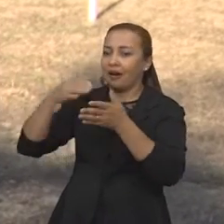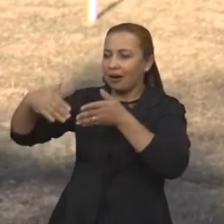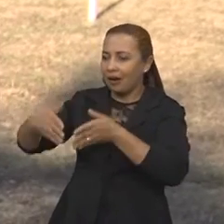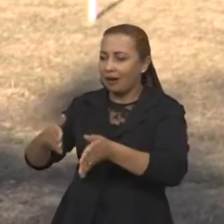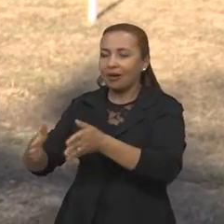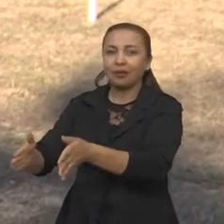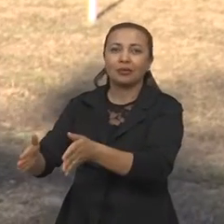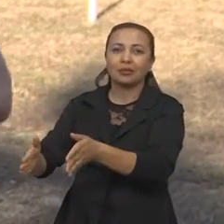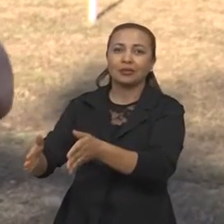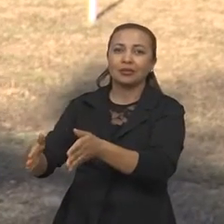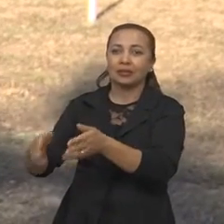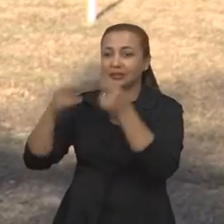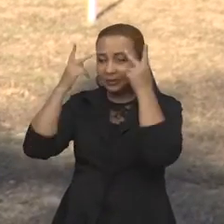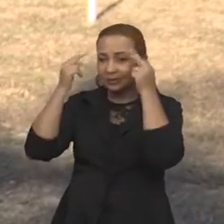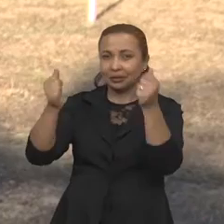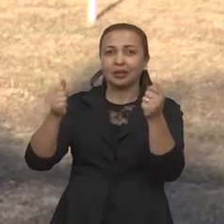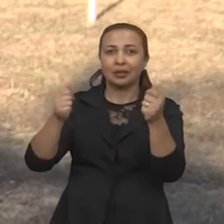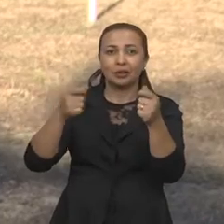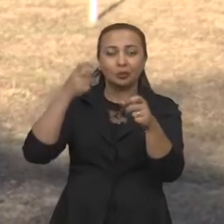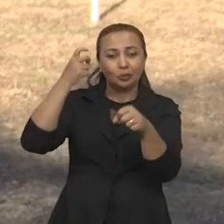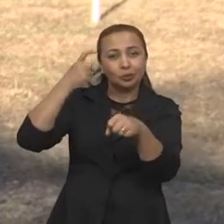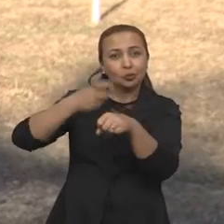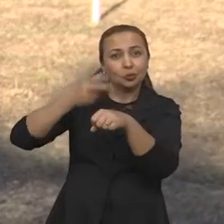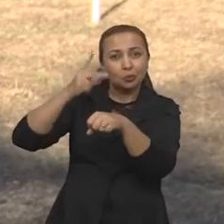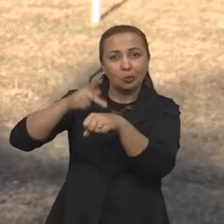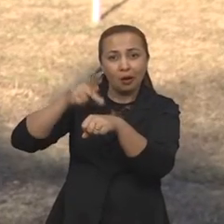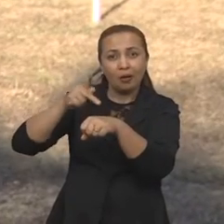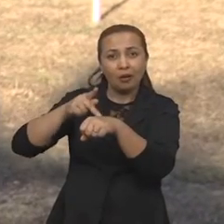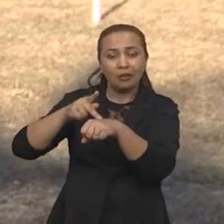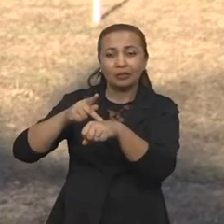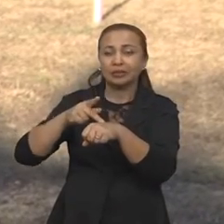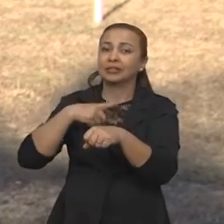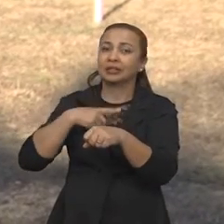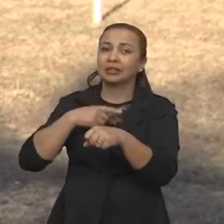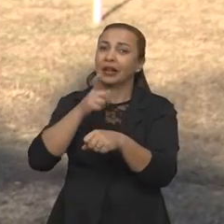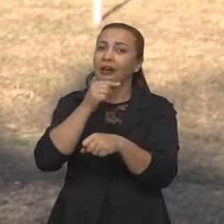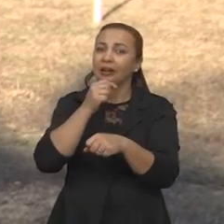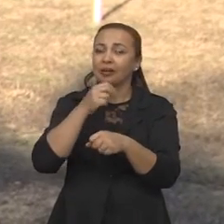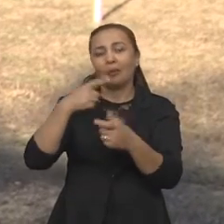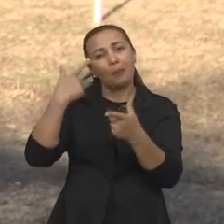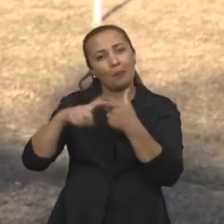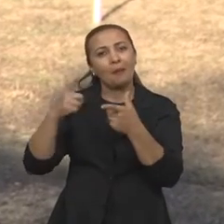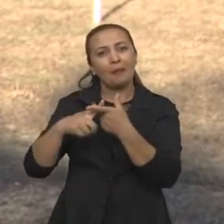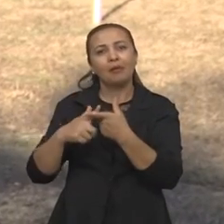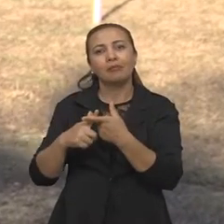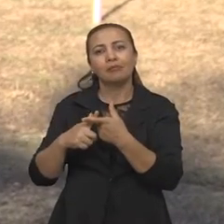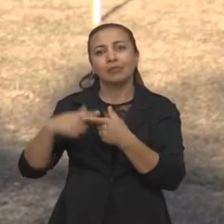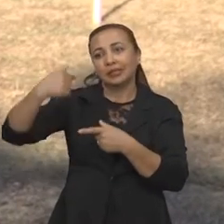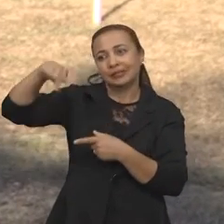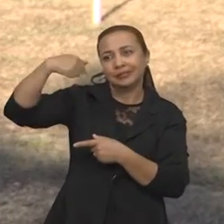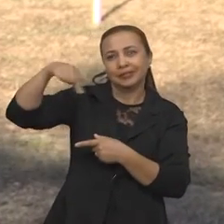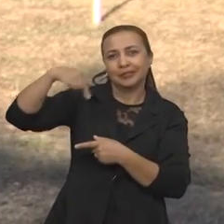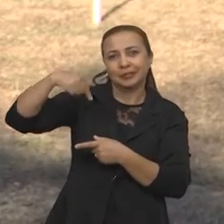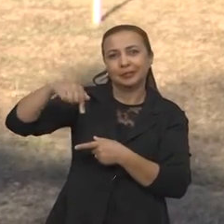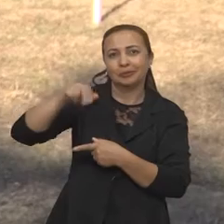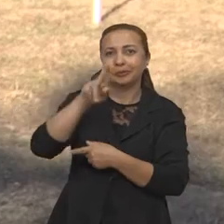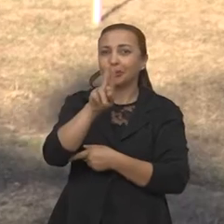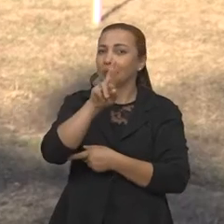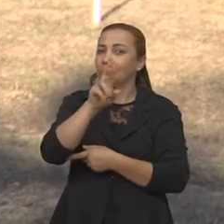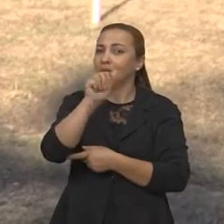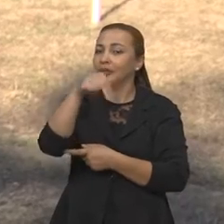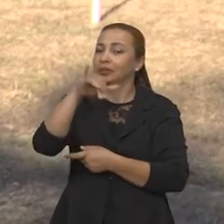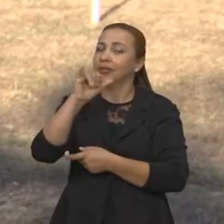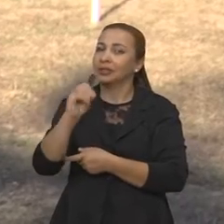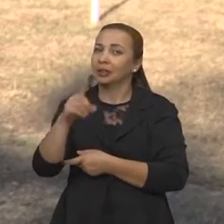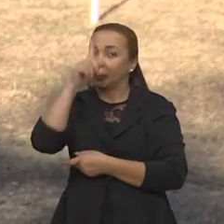pode estar no veio natural de uma rocha de urânio que você pode estar consumindo água com urânio. Então a água tem que ter